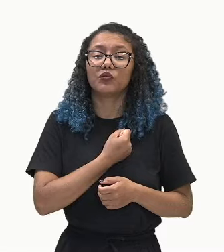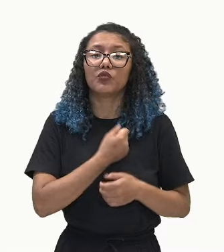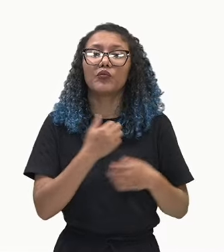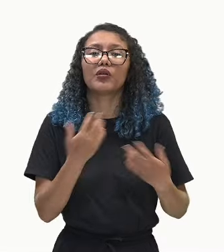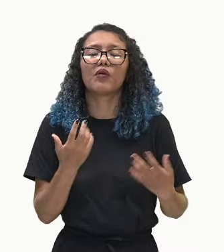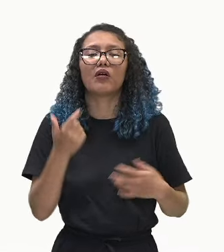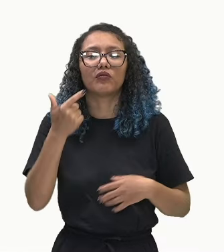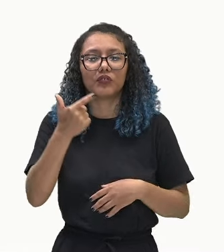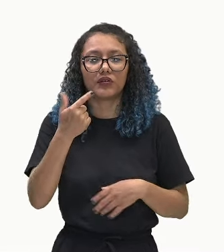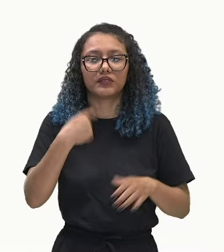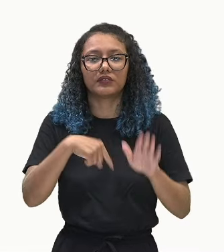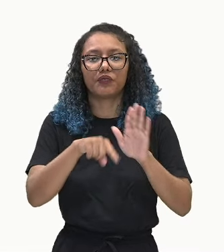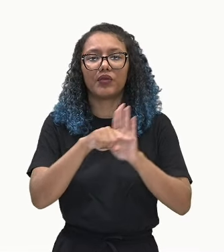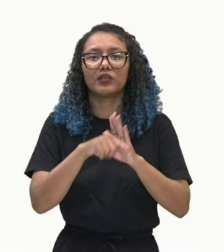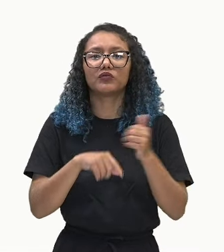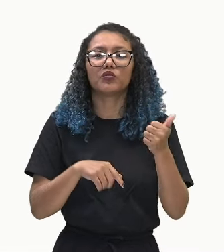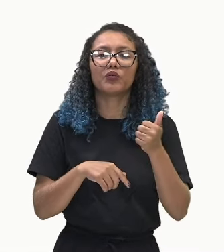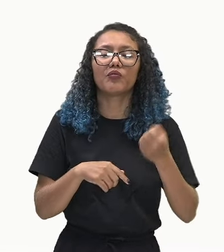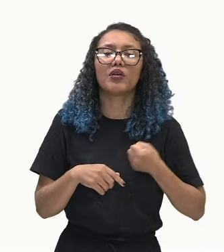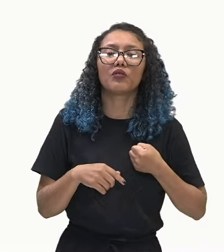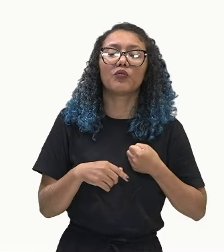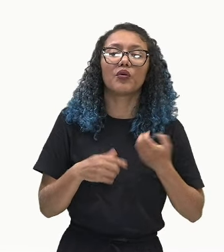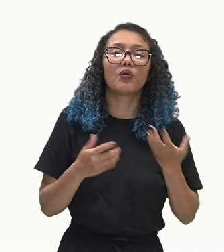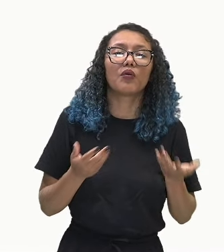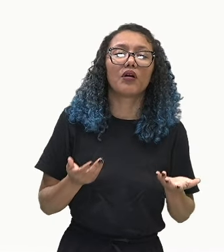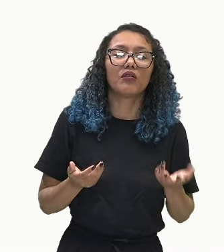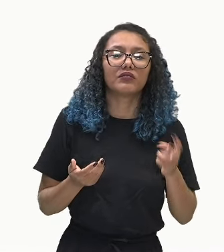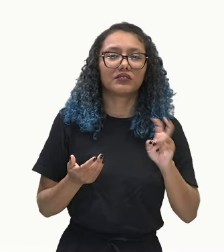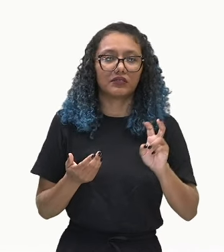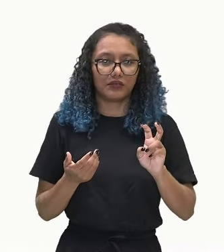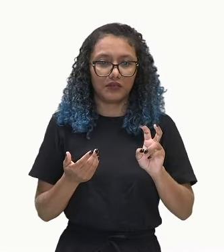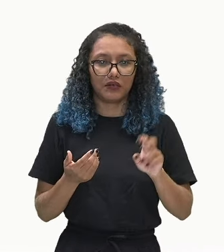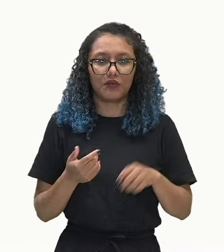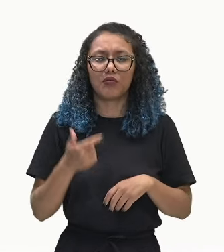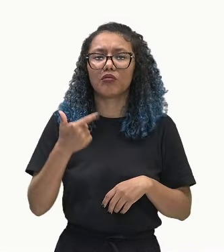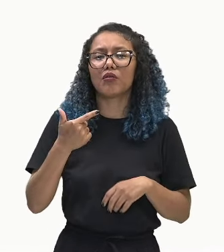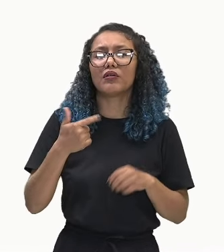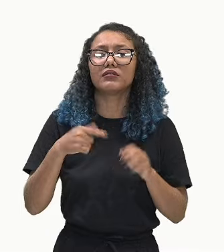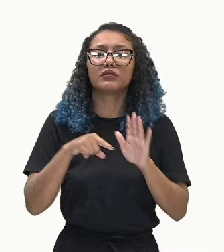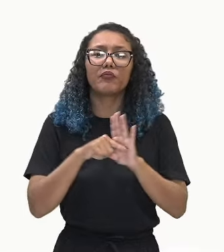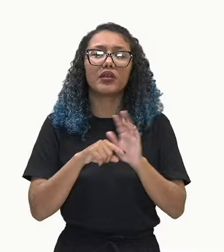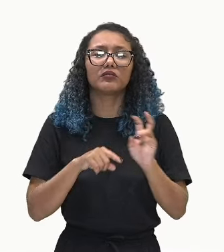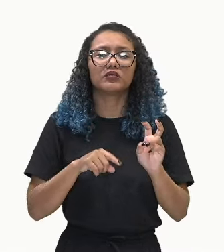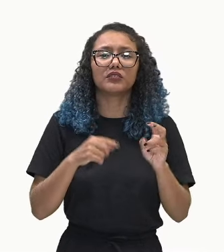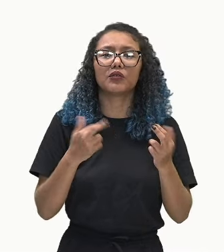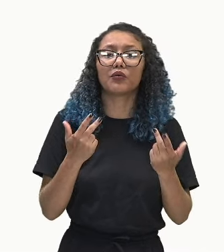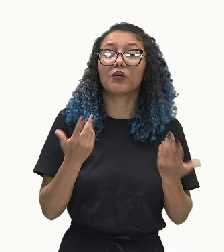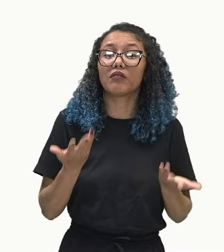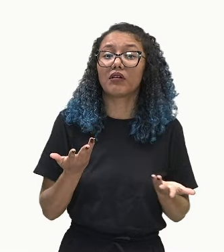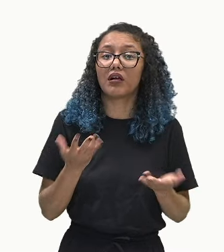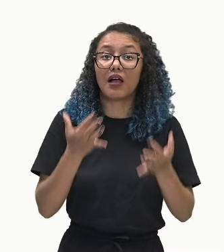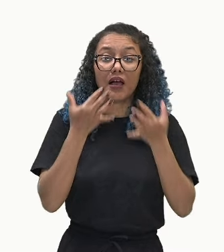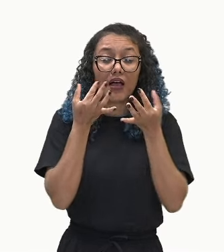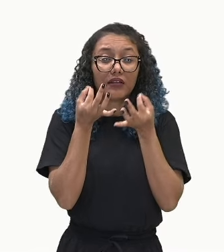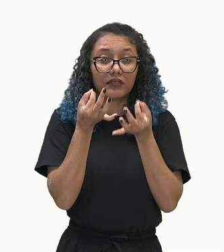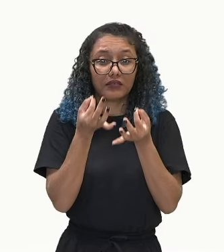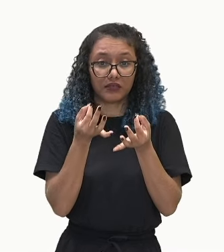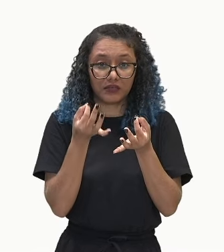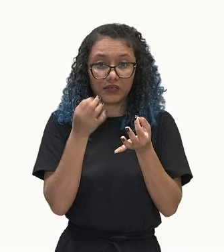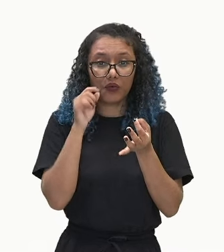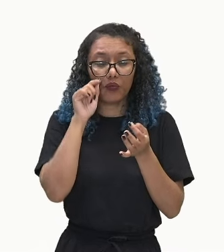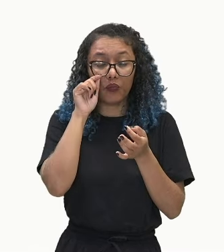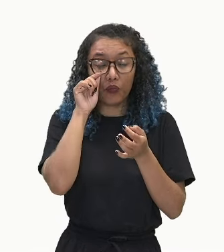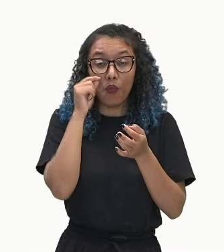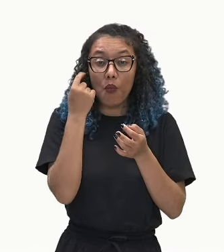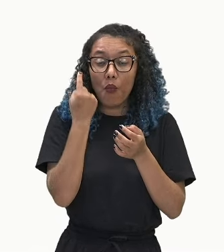menos o primeiro termo, que é 5. Quanto é 2 menos 5? Temos que ter atenção nesse tipo